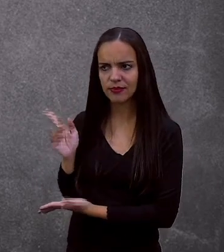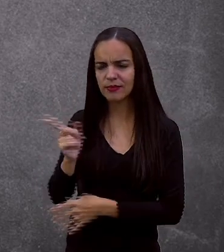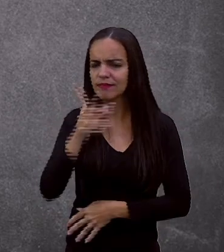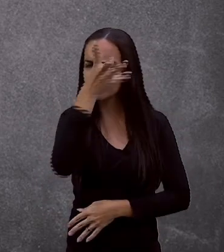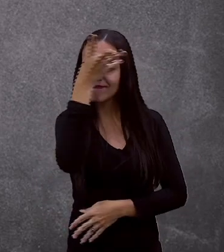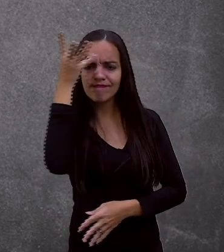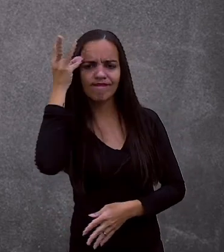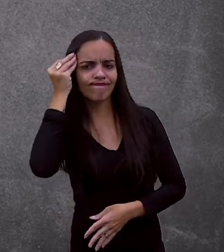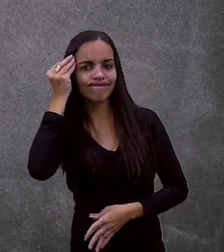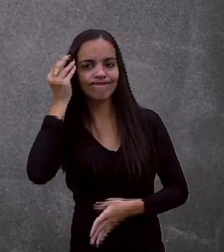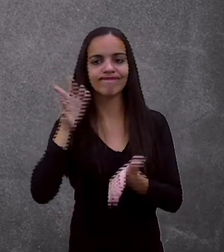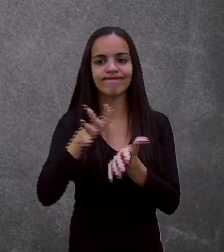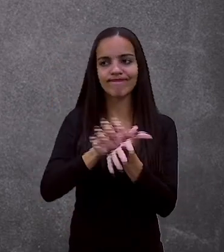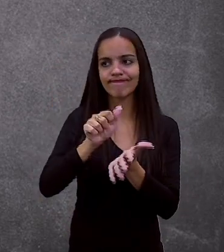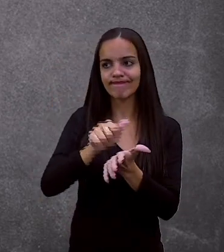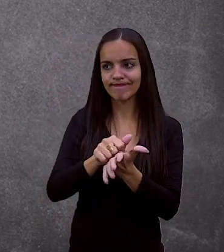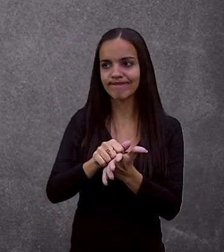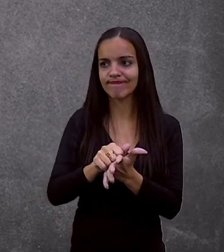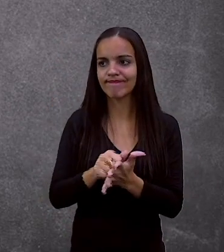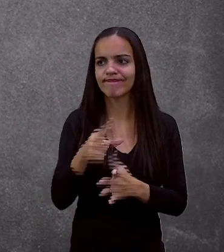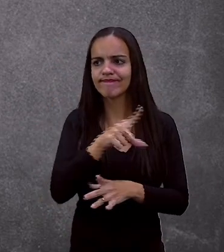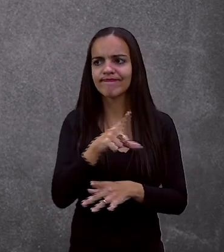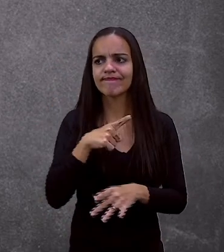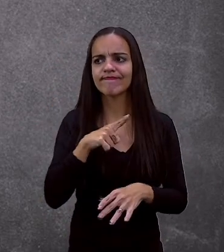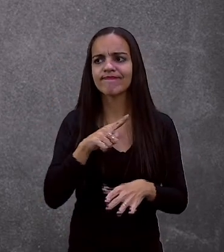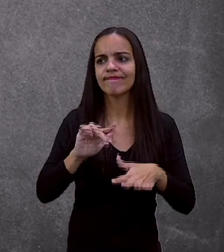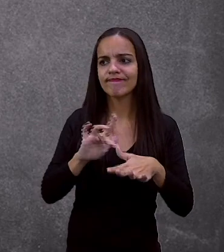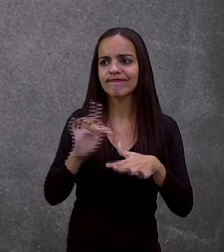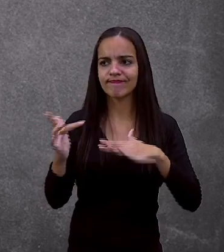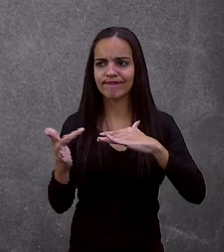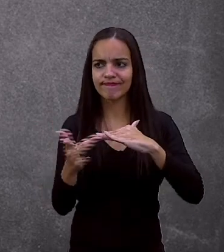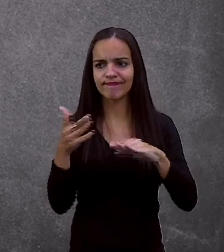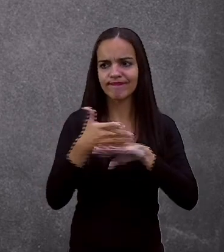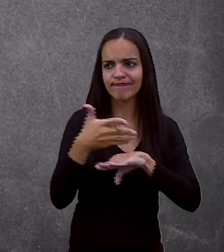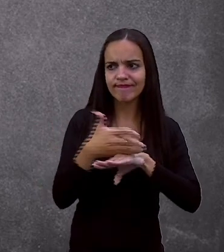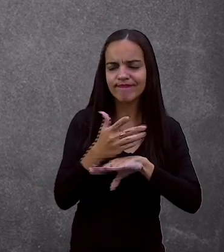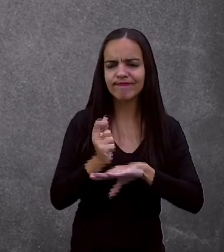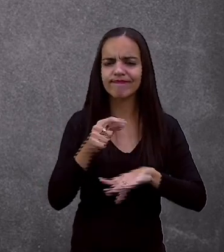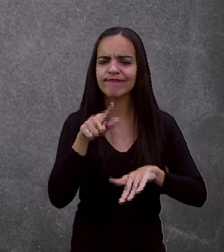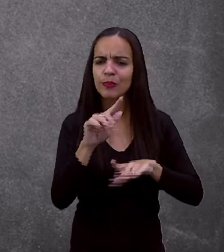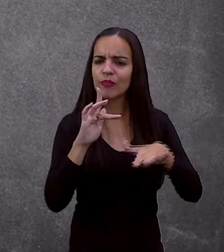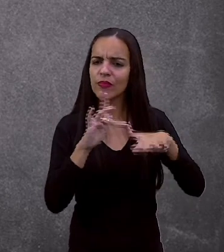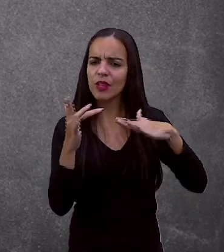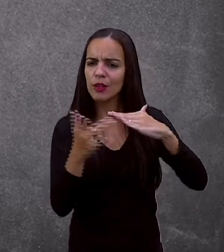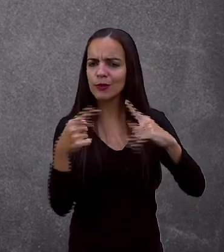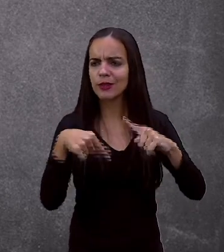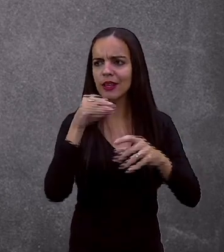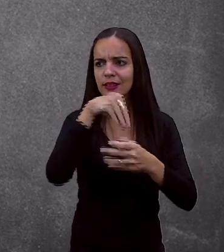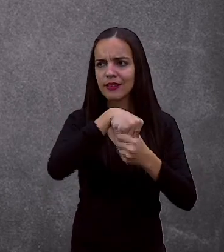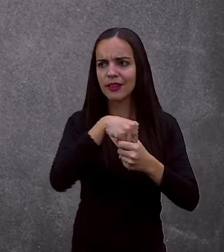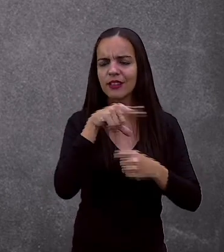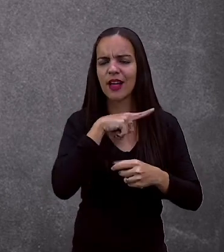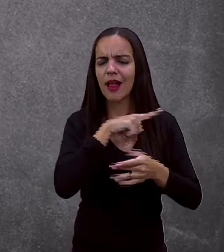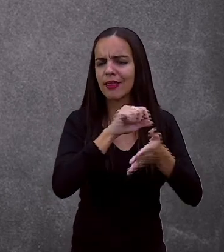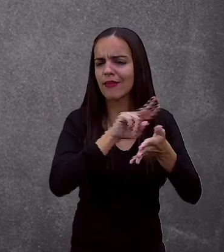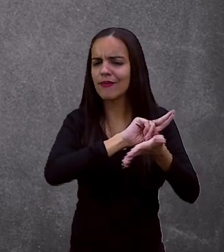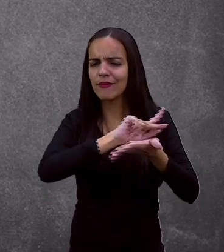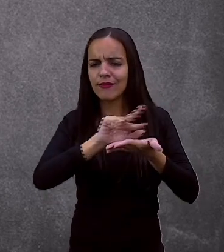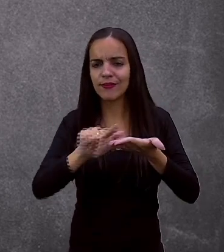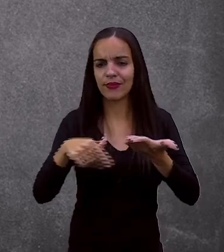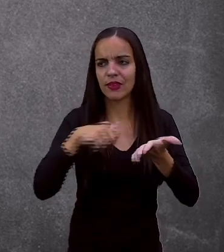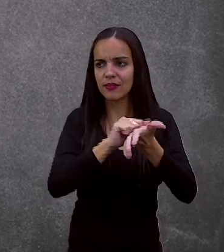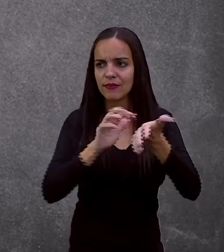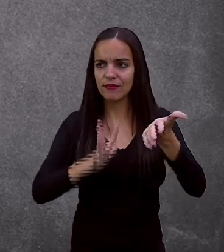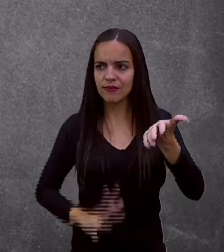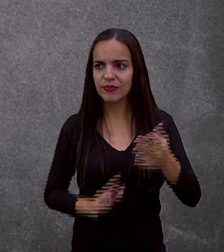Não se esqueçam. De se inscrever. No nosso canal. Do YouTube. Acessar as nossas redes sociais. E façam as atividades. Da plataforma.